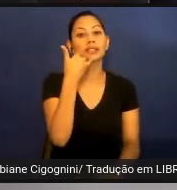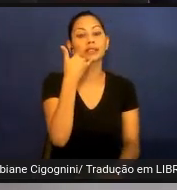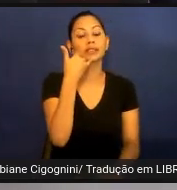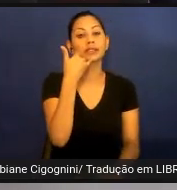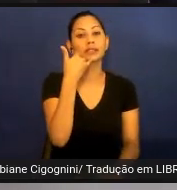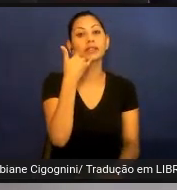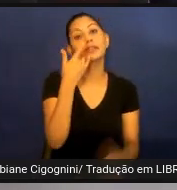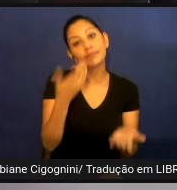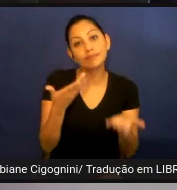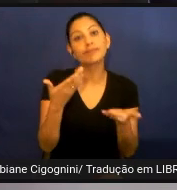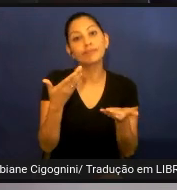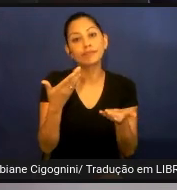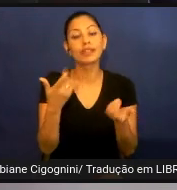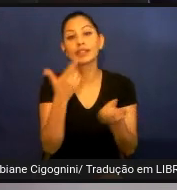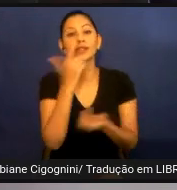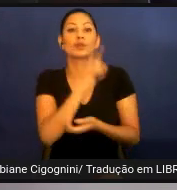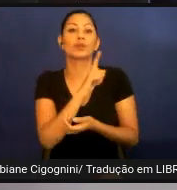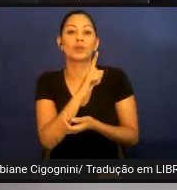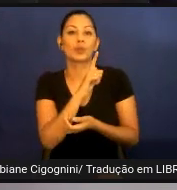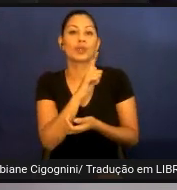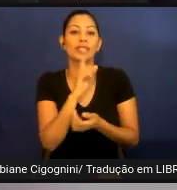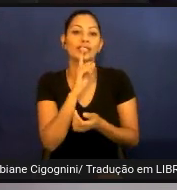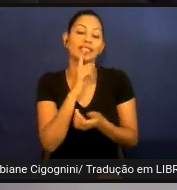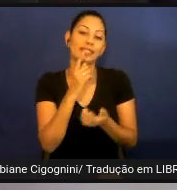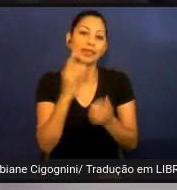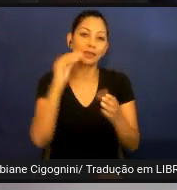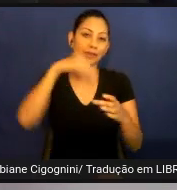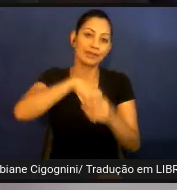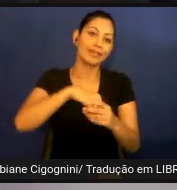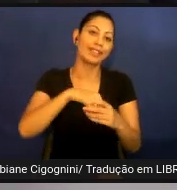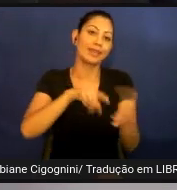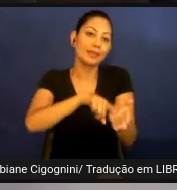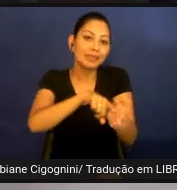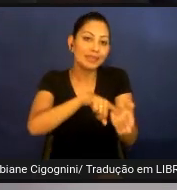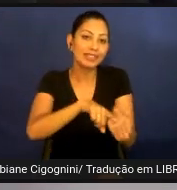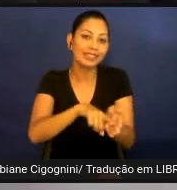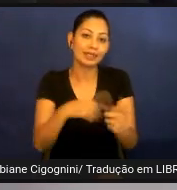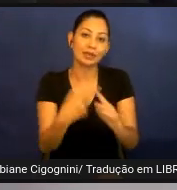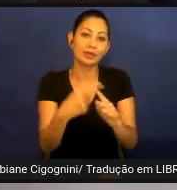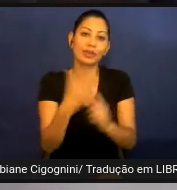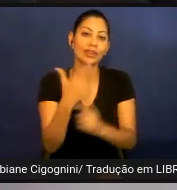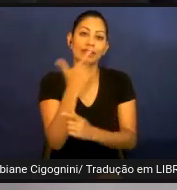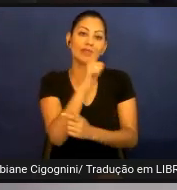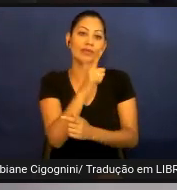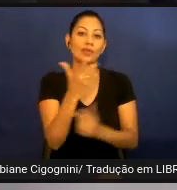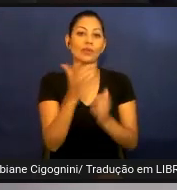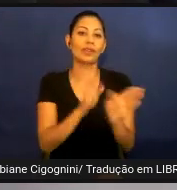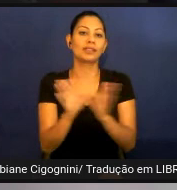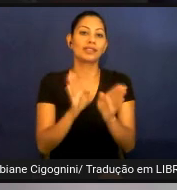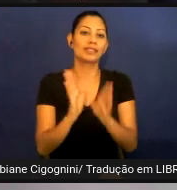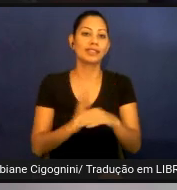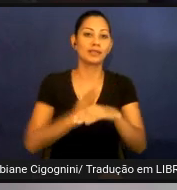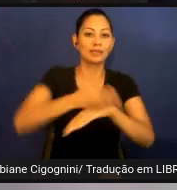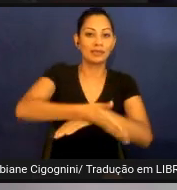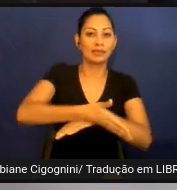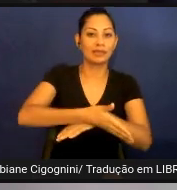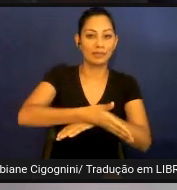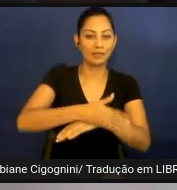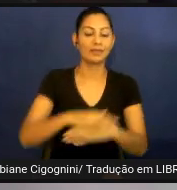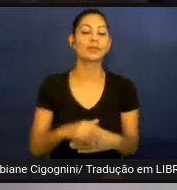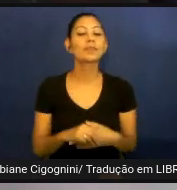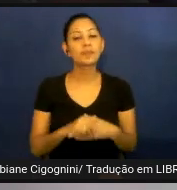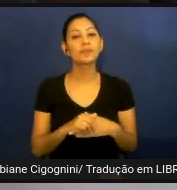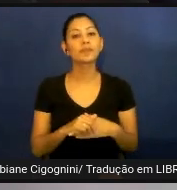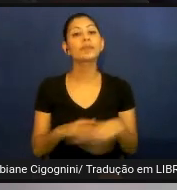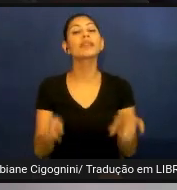certa forma entrassem na pesquisa já que eles não tinham acesso outra coisa que dificultou